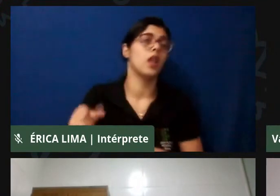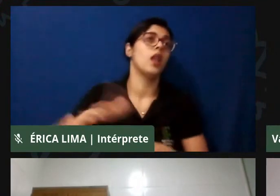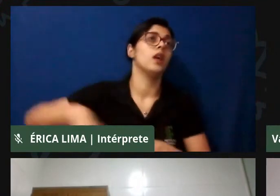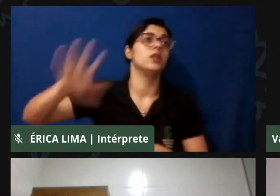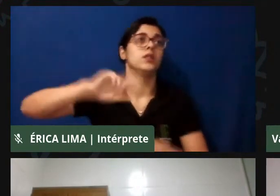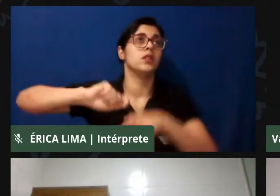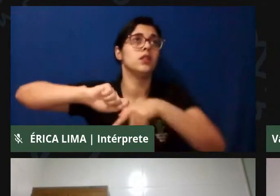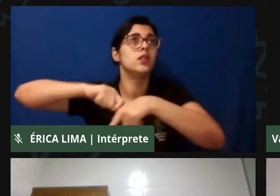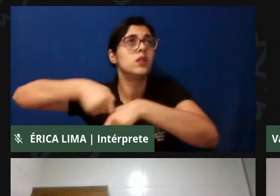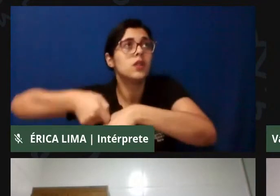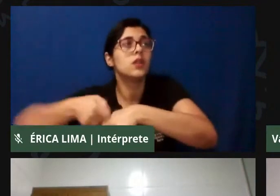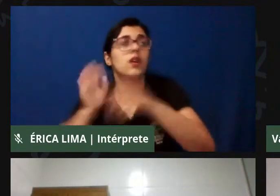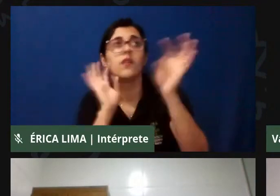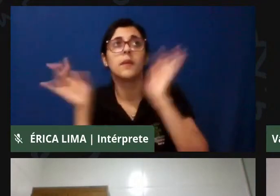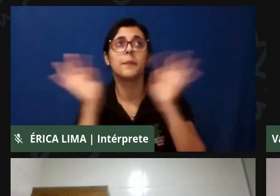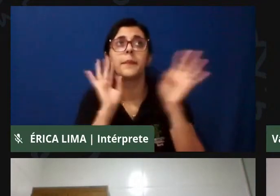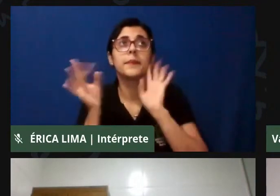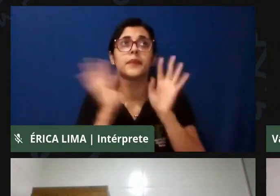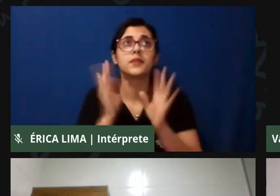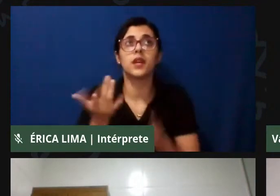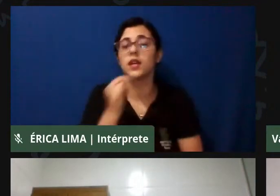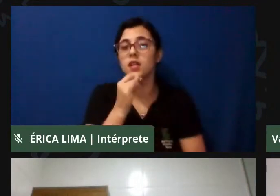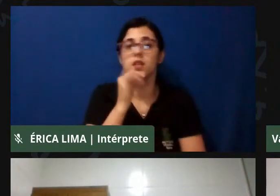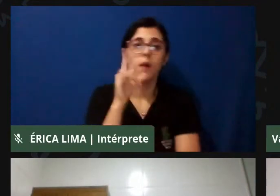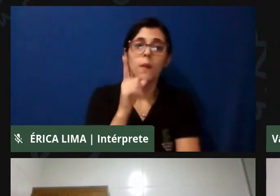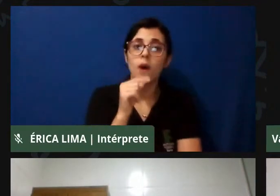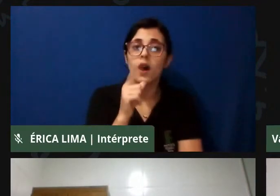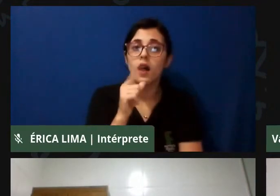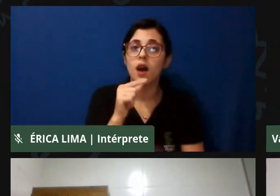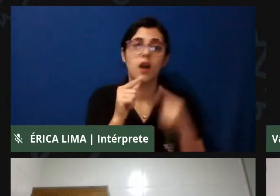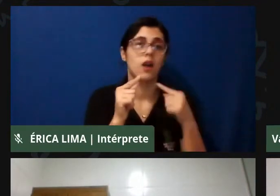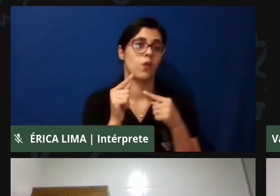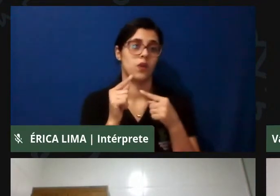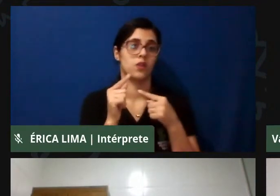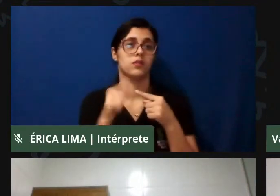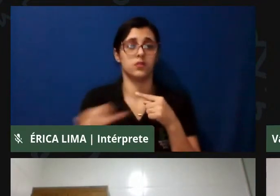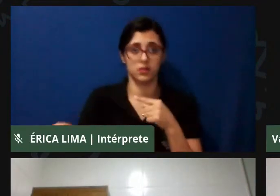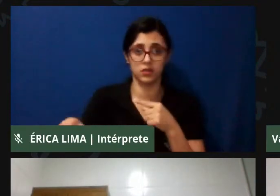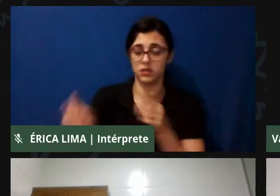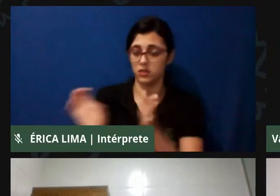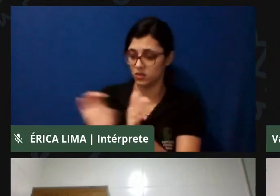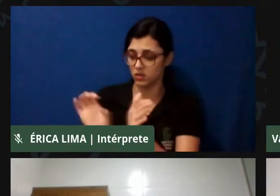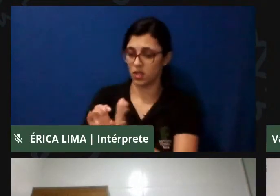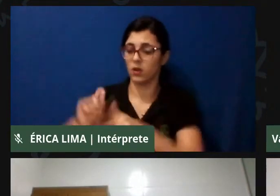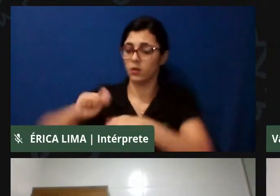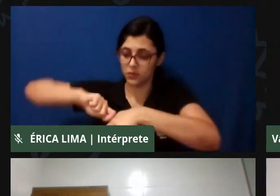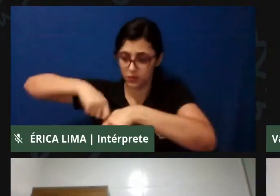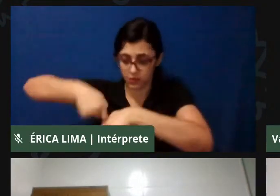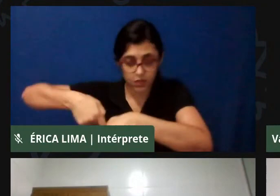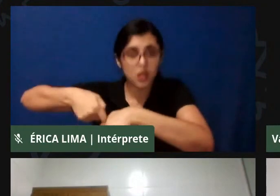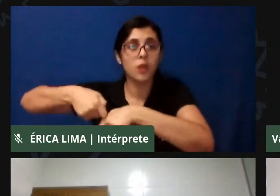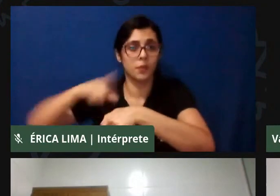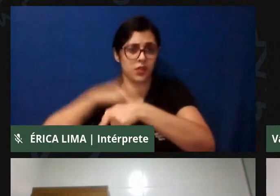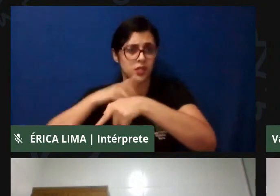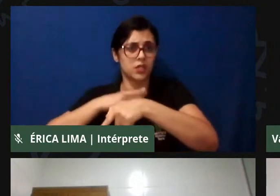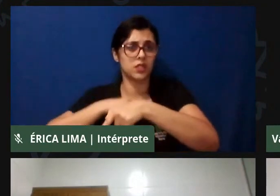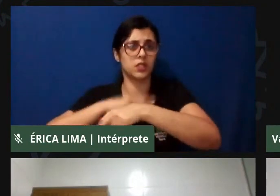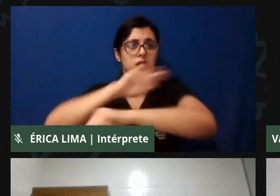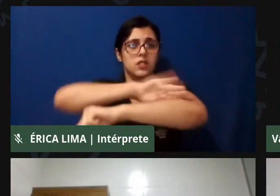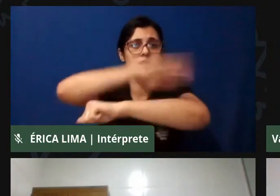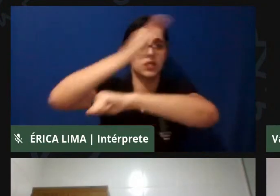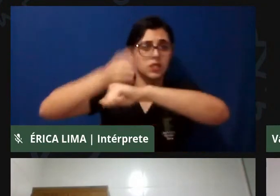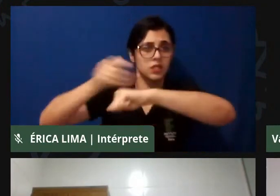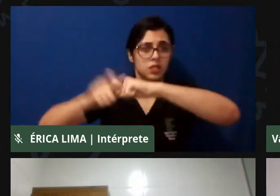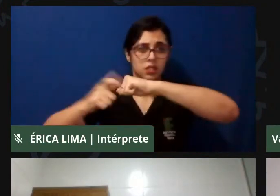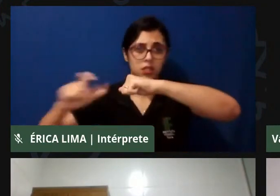questão da água, todas as comunidades quilombolas, por exemplo, que estão no território Velho Chico, elas têm acesso à água em